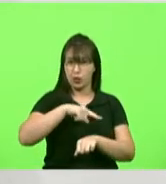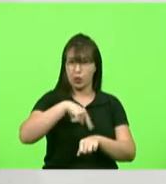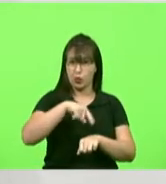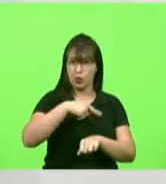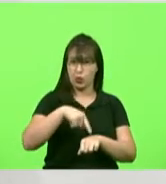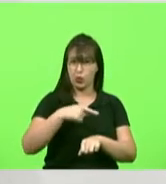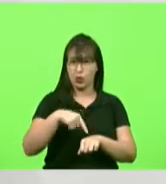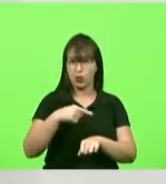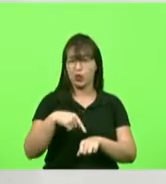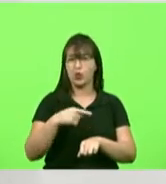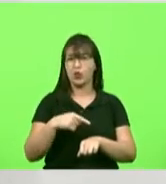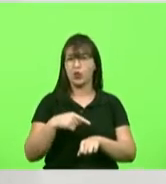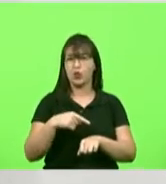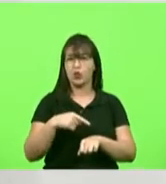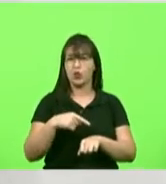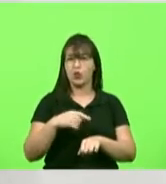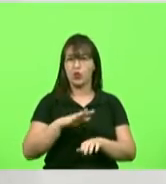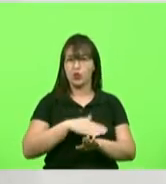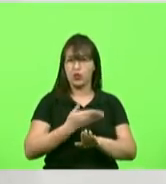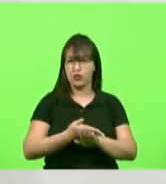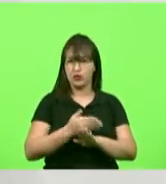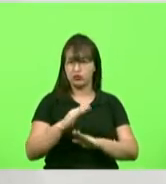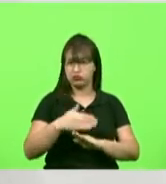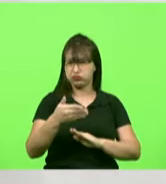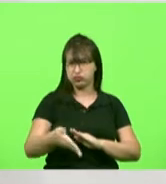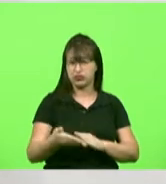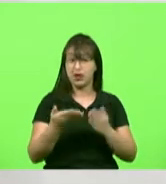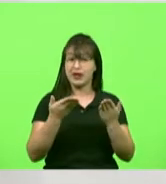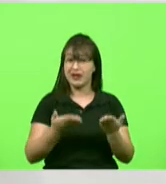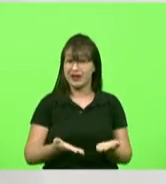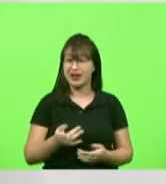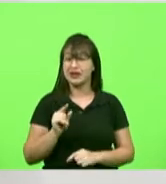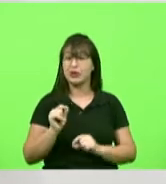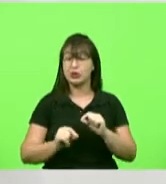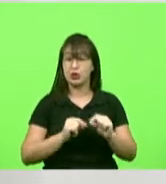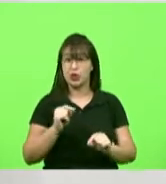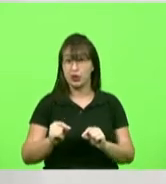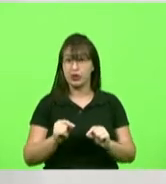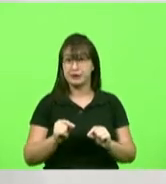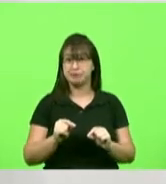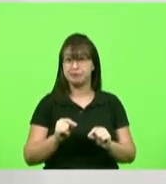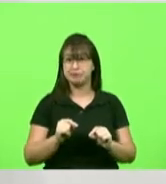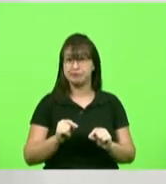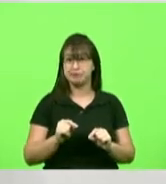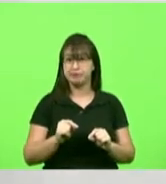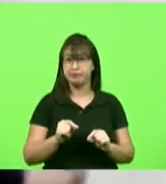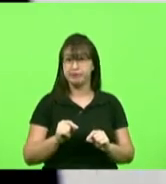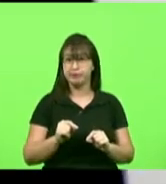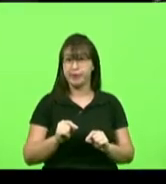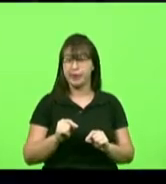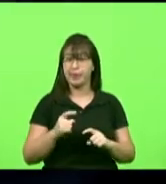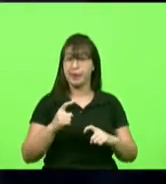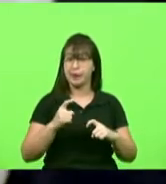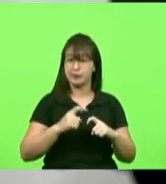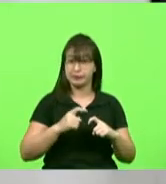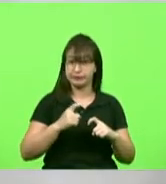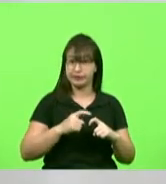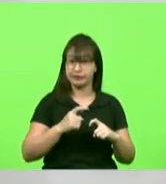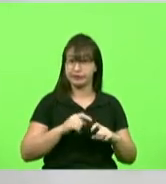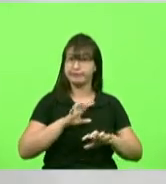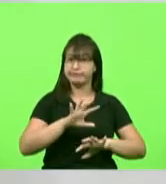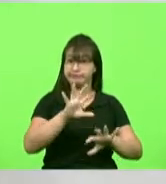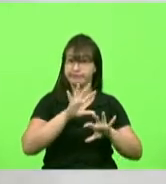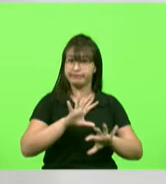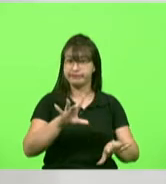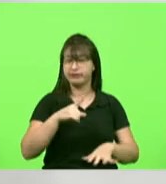entre médicos e tal foram fortemente influenciados ali pelos médicos porque tem uma